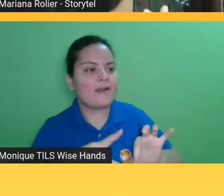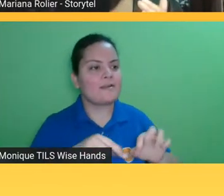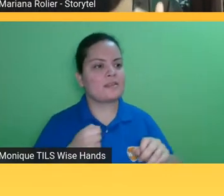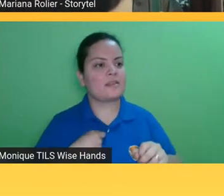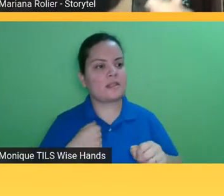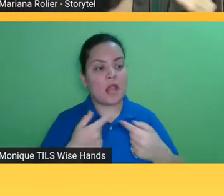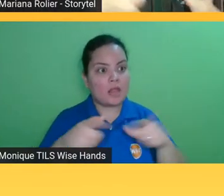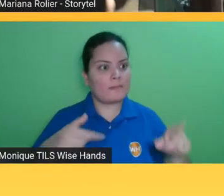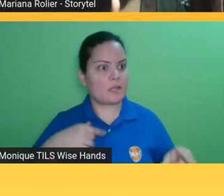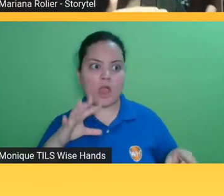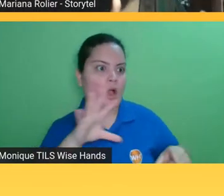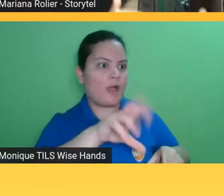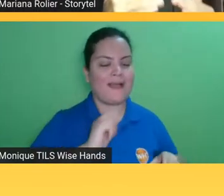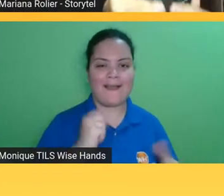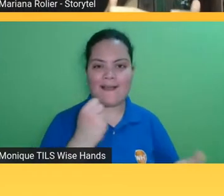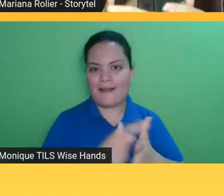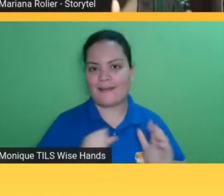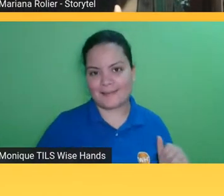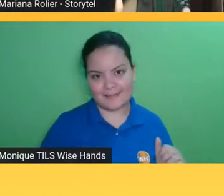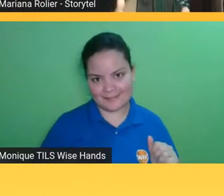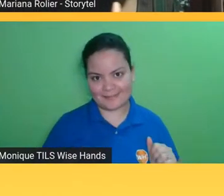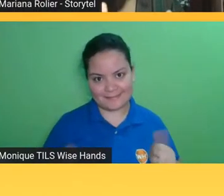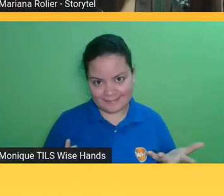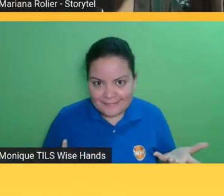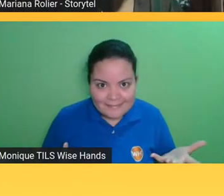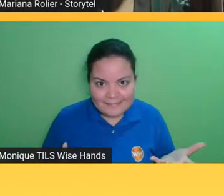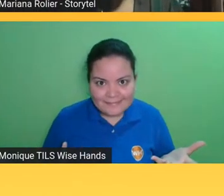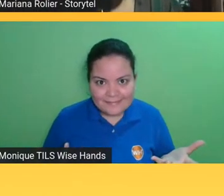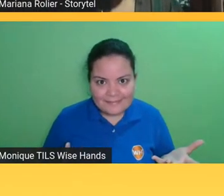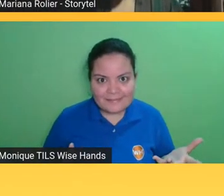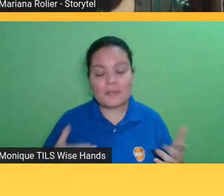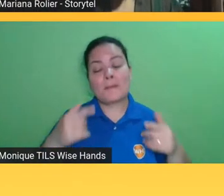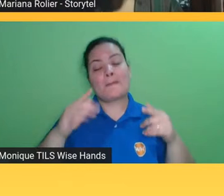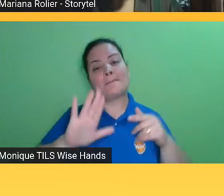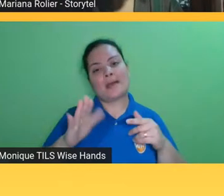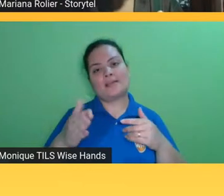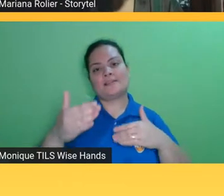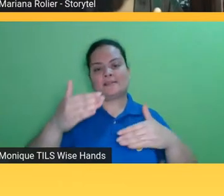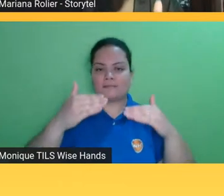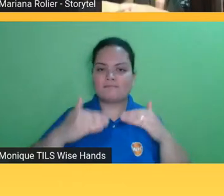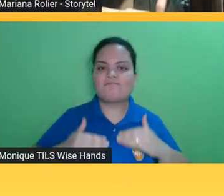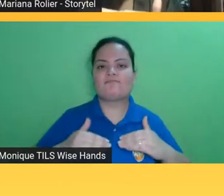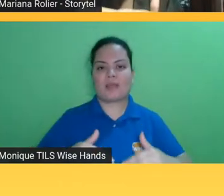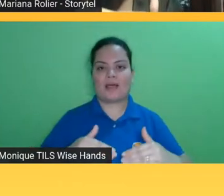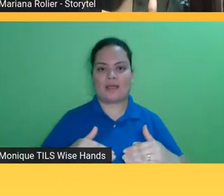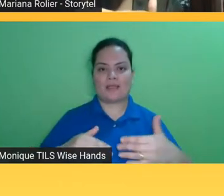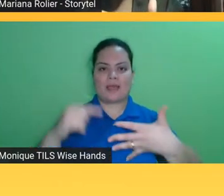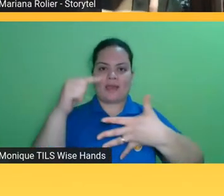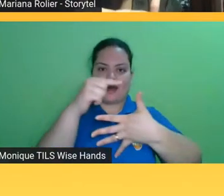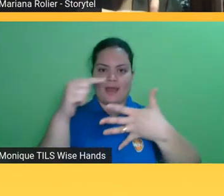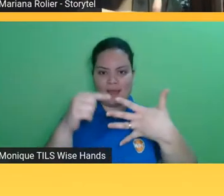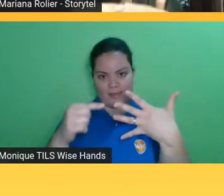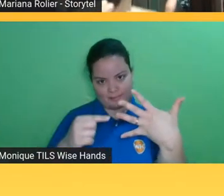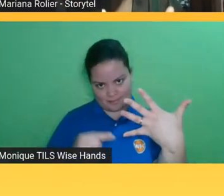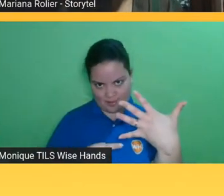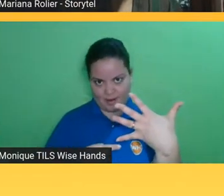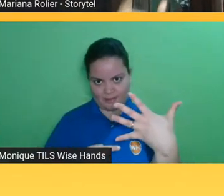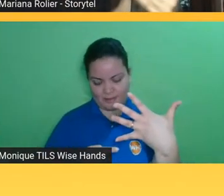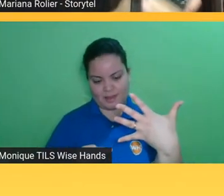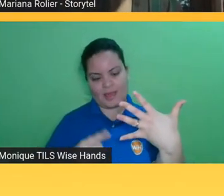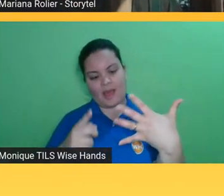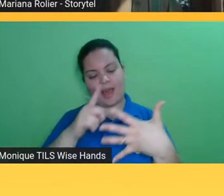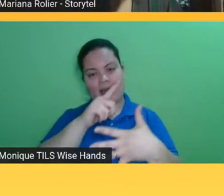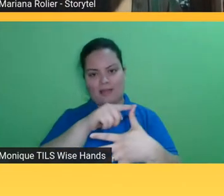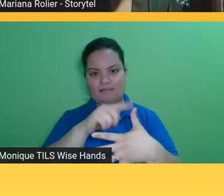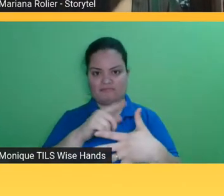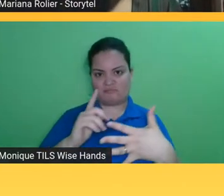deu com o digital é o acesso às classes mais baixas a terem esse acesso que elas não tinham antes porque agora agora elas agora facilita não